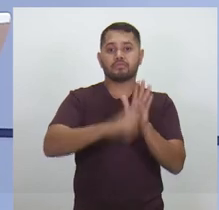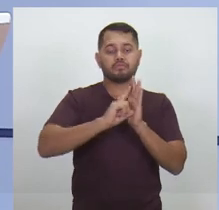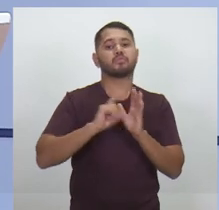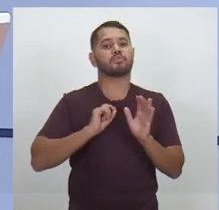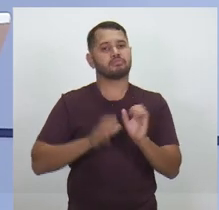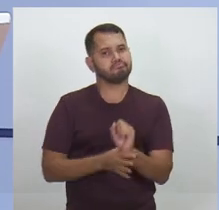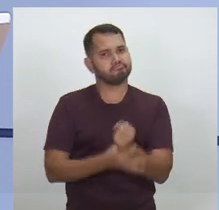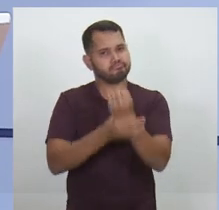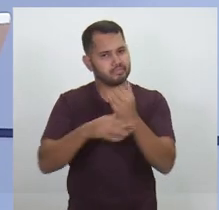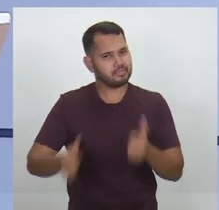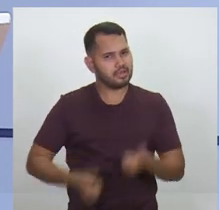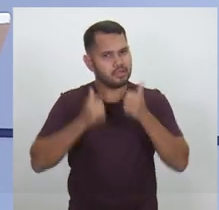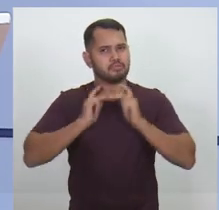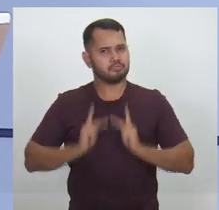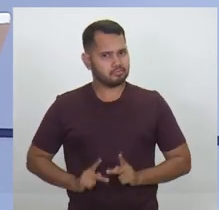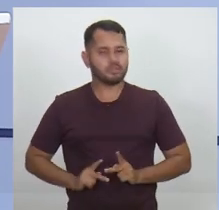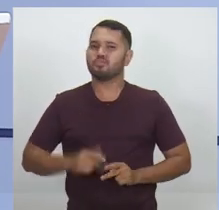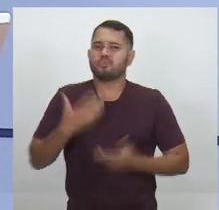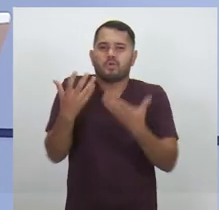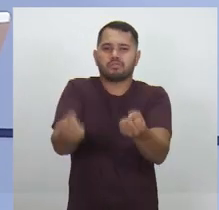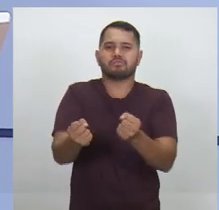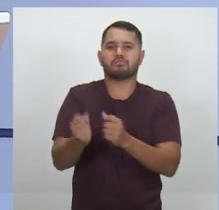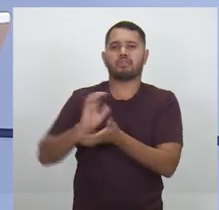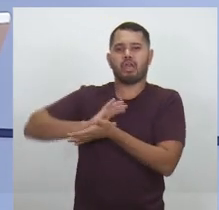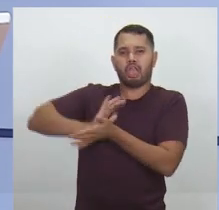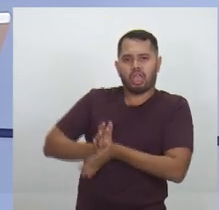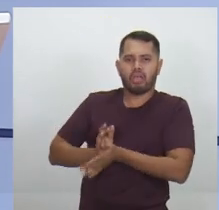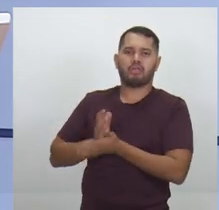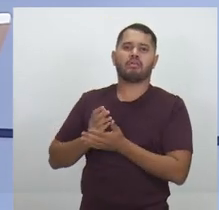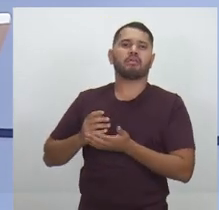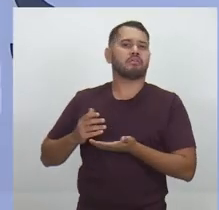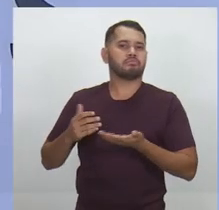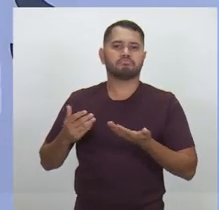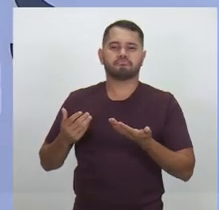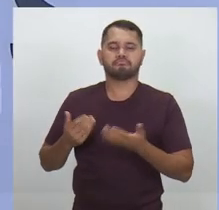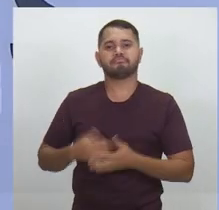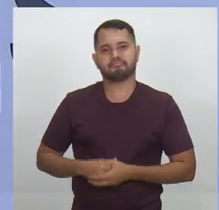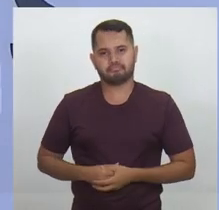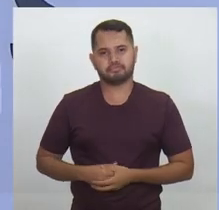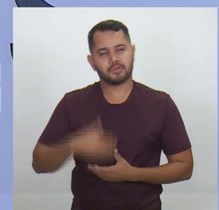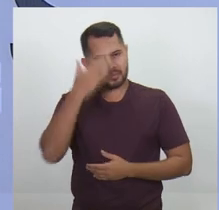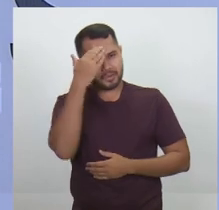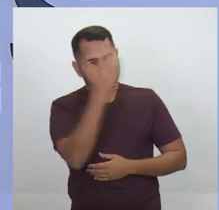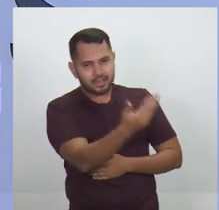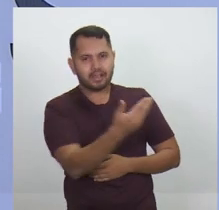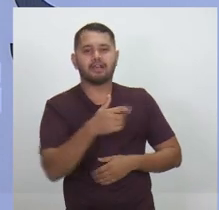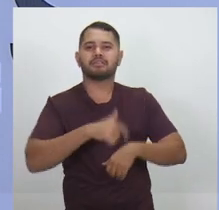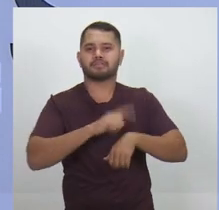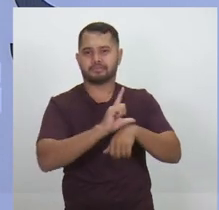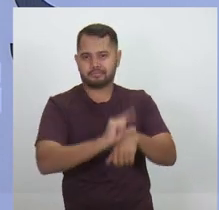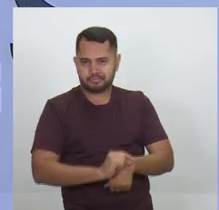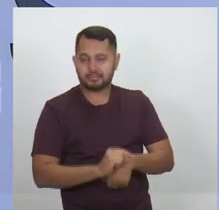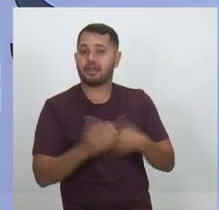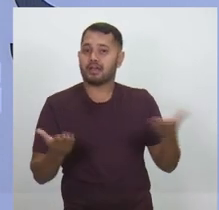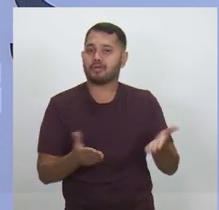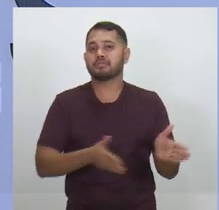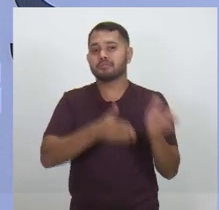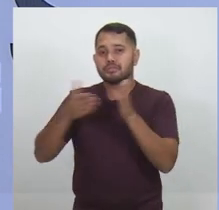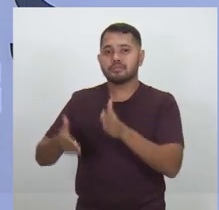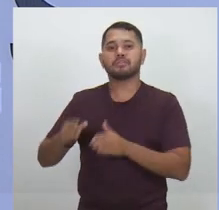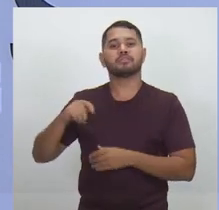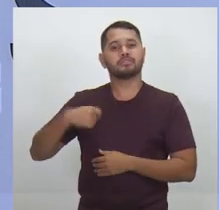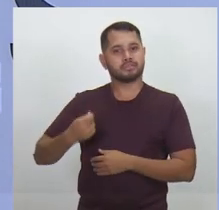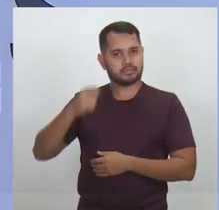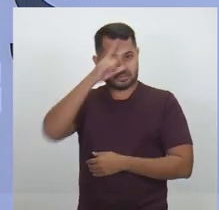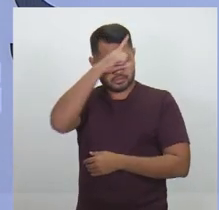nossa dignidade. Não dá para aceitar essa humilhação que está aí. A população... Obrigado, candidato. O tempo acabou. Agora é a vez do candidato Wilson